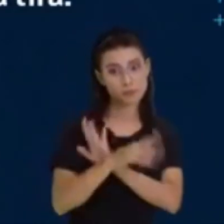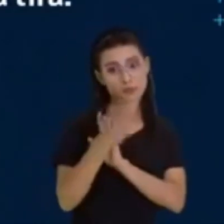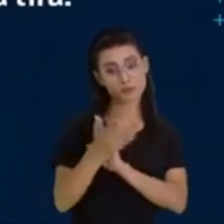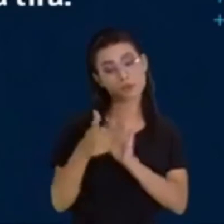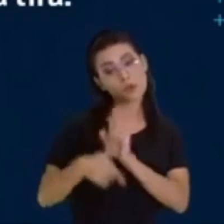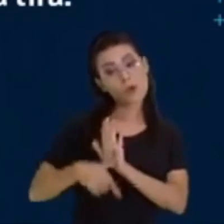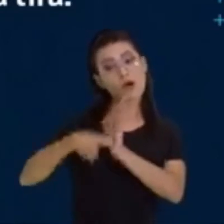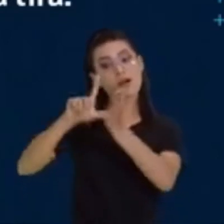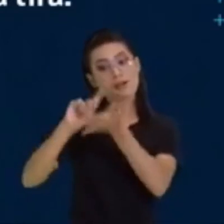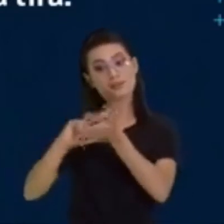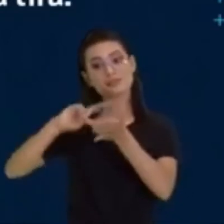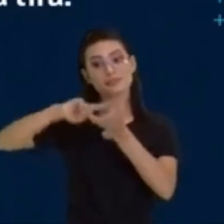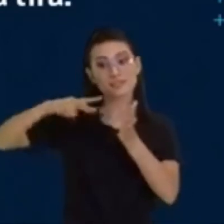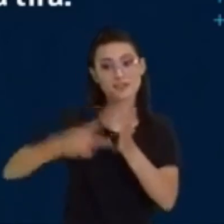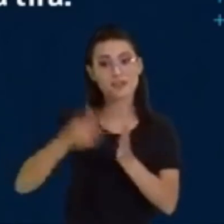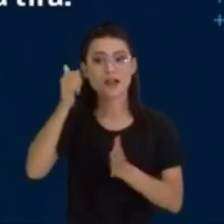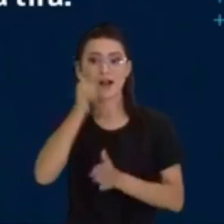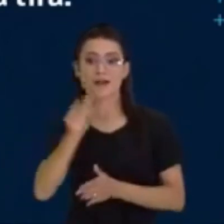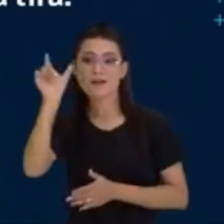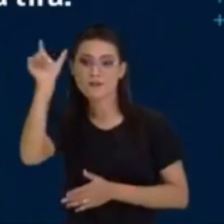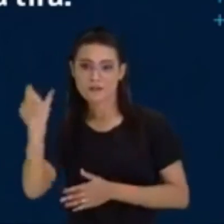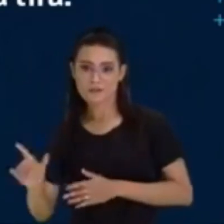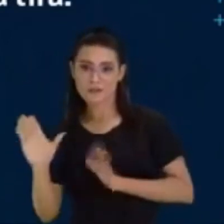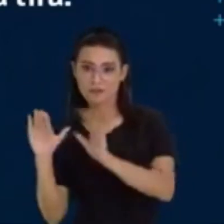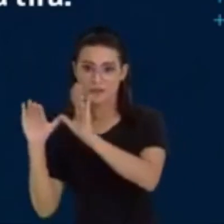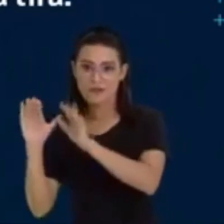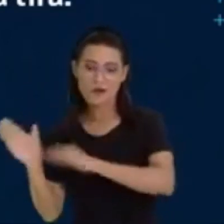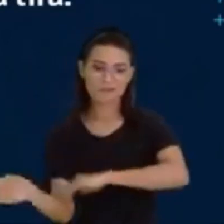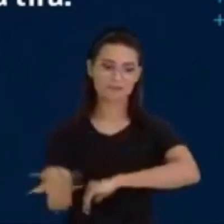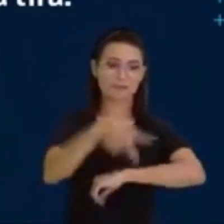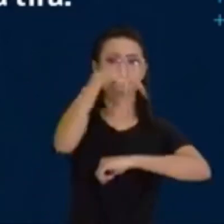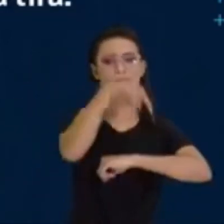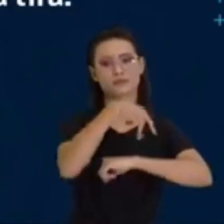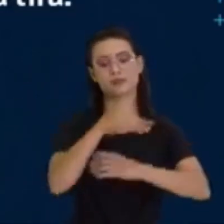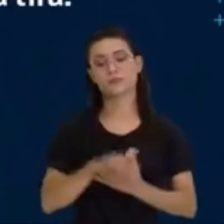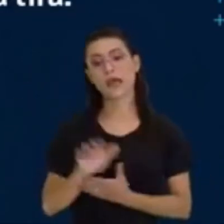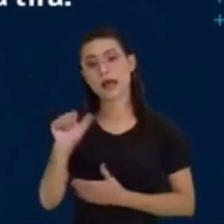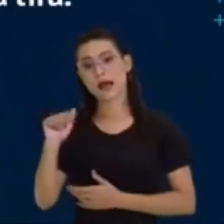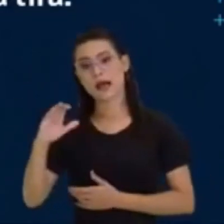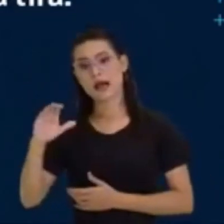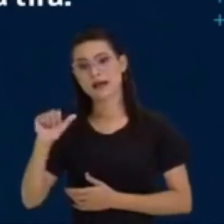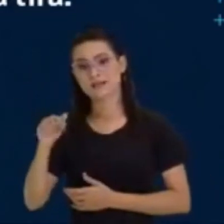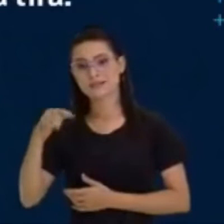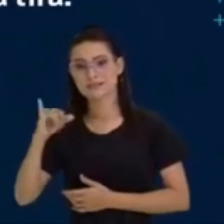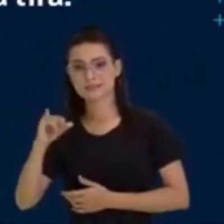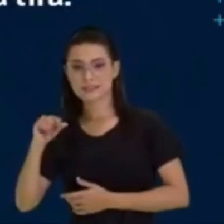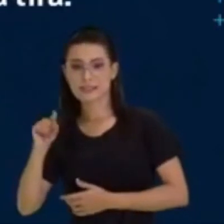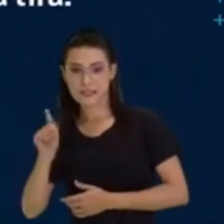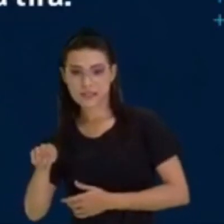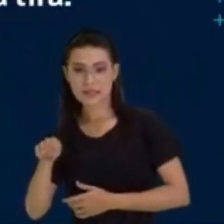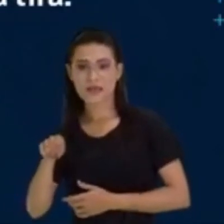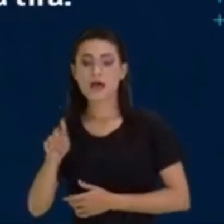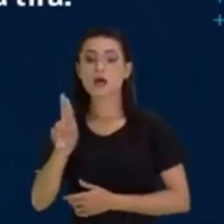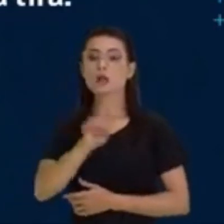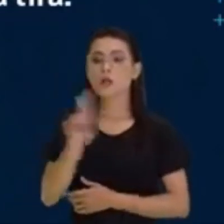anteriormente ela estava. E açaí é um nome próprio, o nome do menino. Neguinha também é um nome próprio, nesse caso, é o nome da irmã